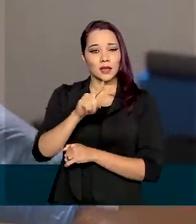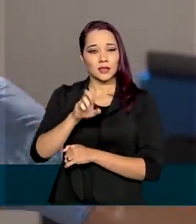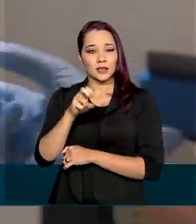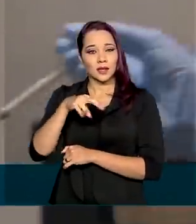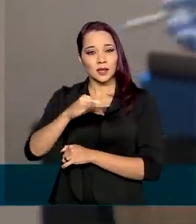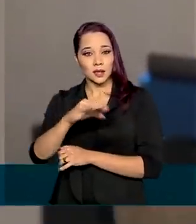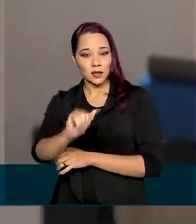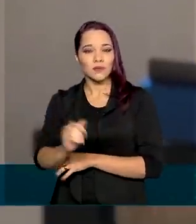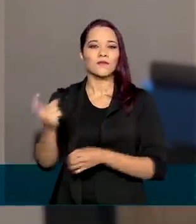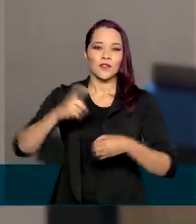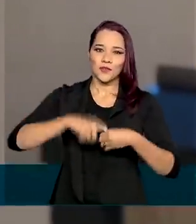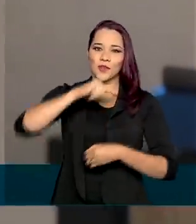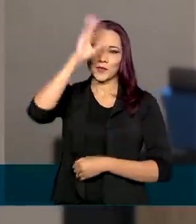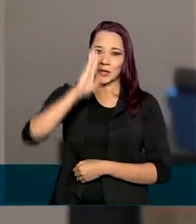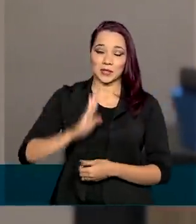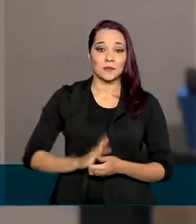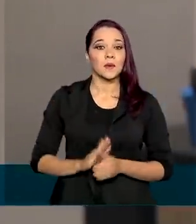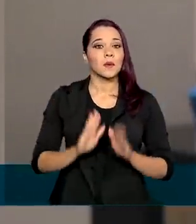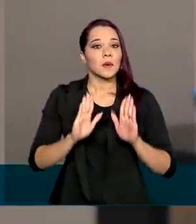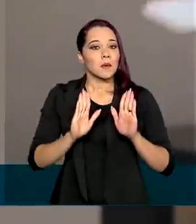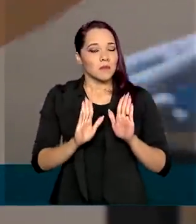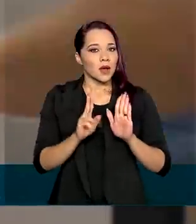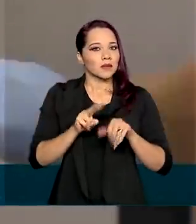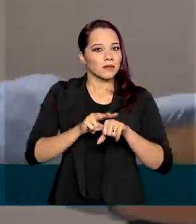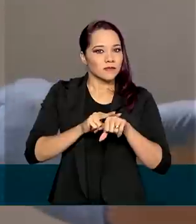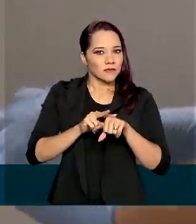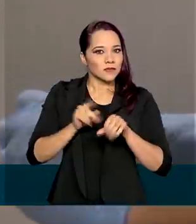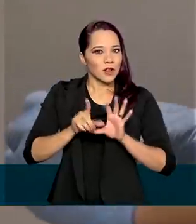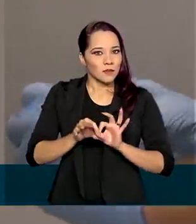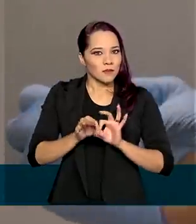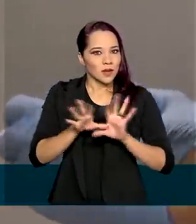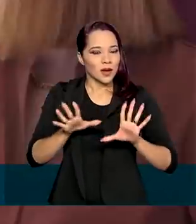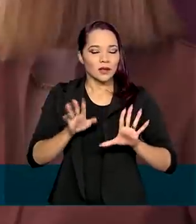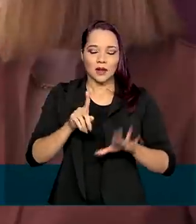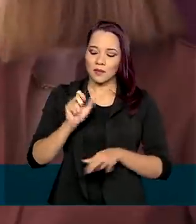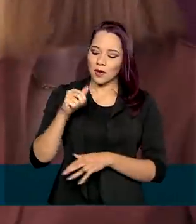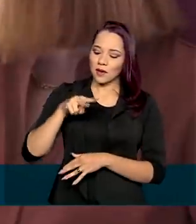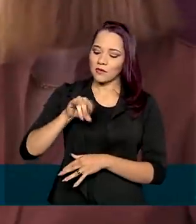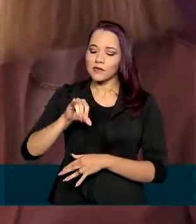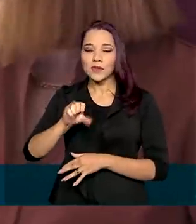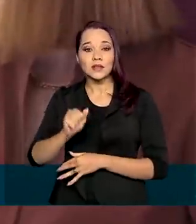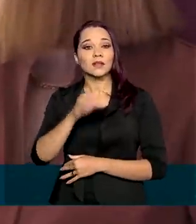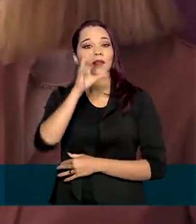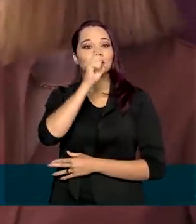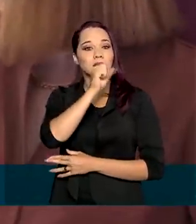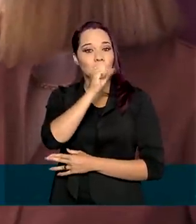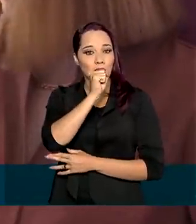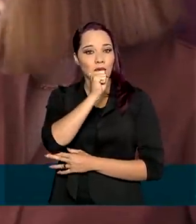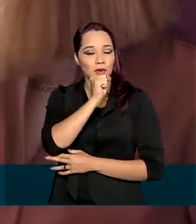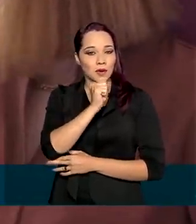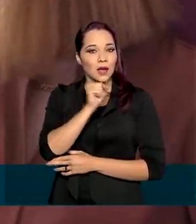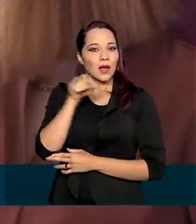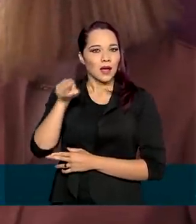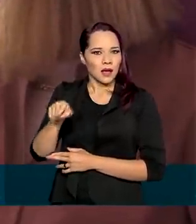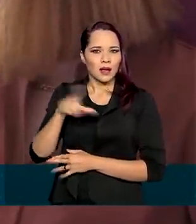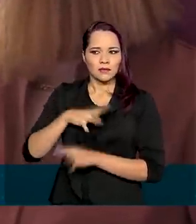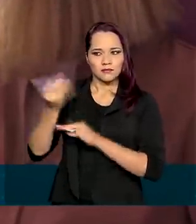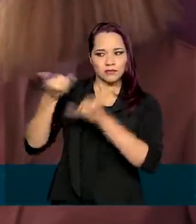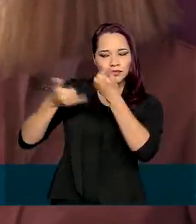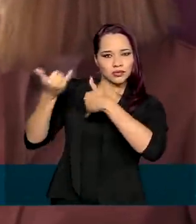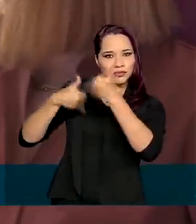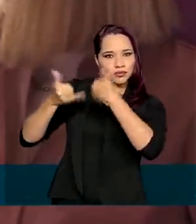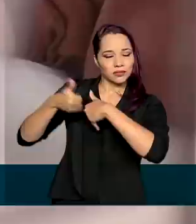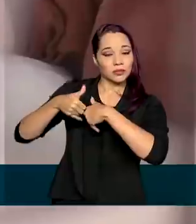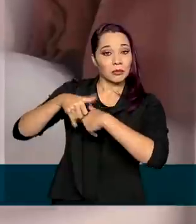retomados aqui no Brasil, mas o sinal verde já tinha sido dado pela Anvisa no sábado. A agência recebeu informações